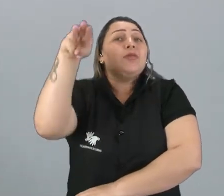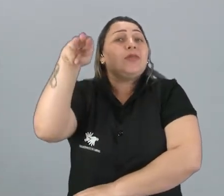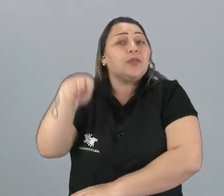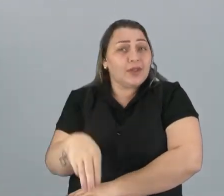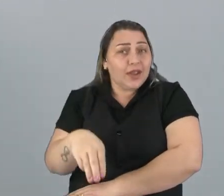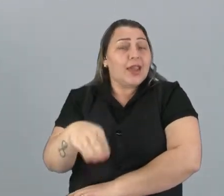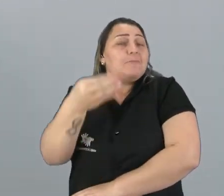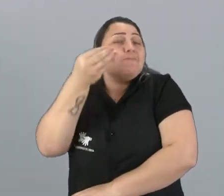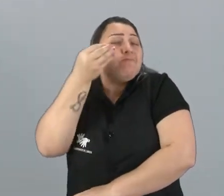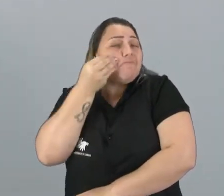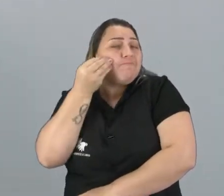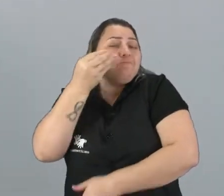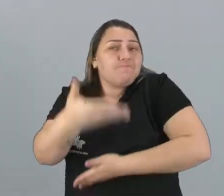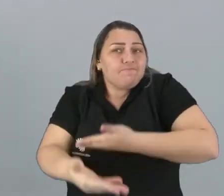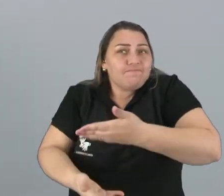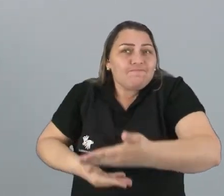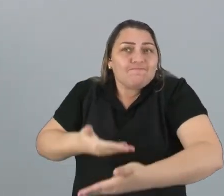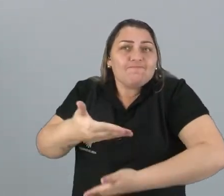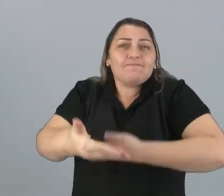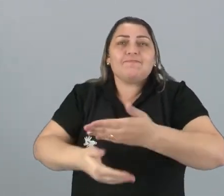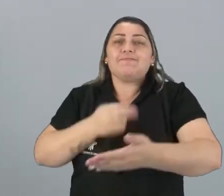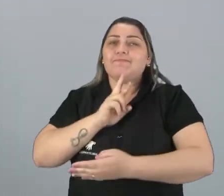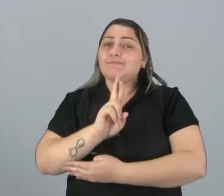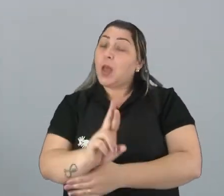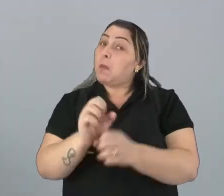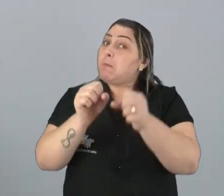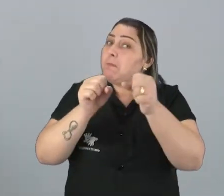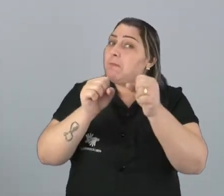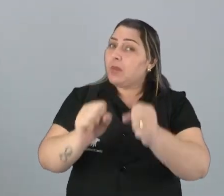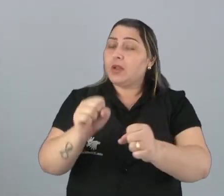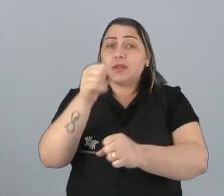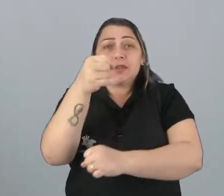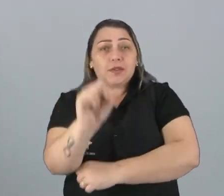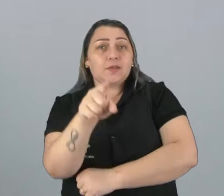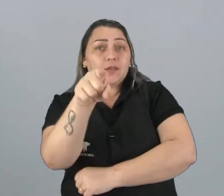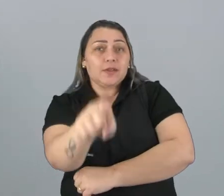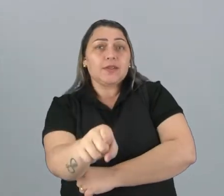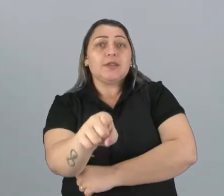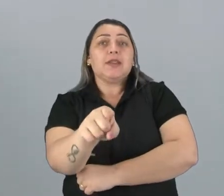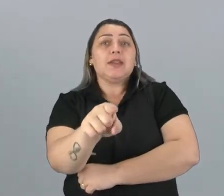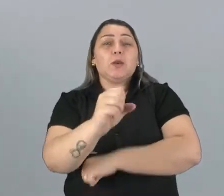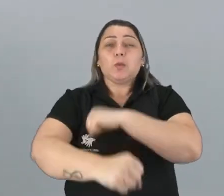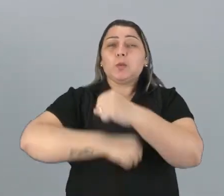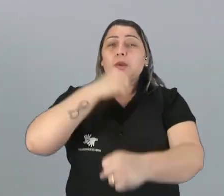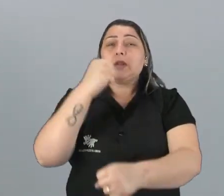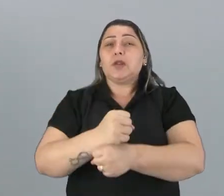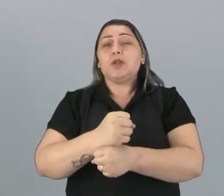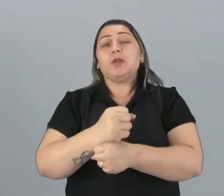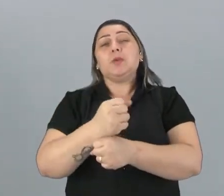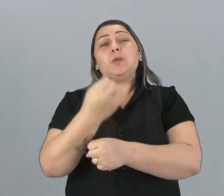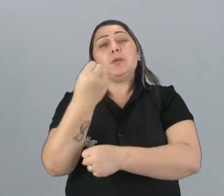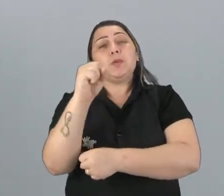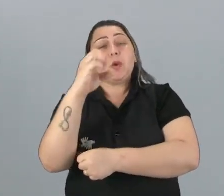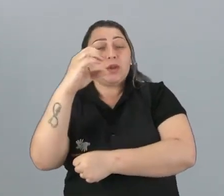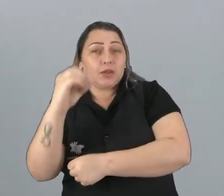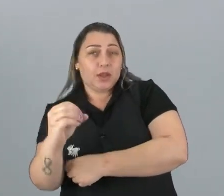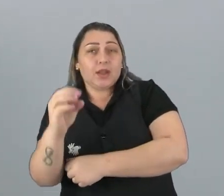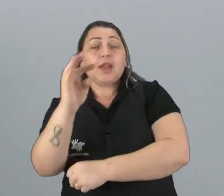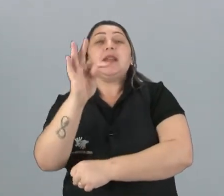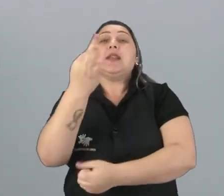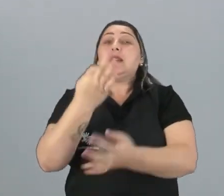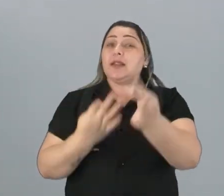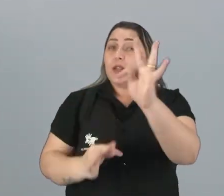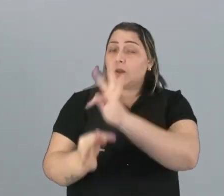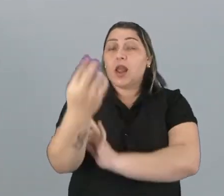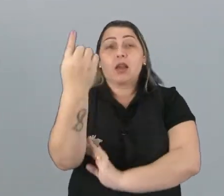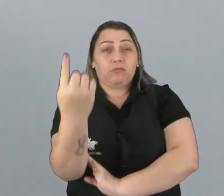tentando interagir com essa resposta. Pode ser que se você é da década de 80, a tecnologia que você se lembra é uma,